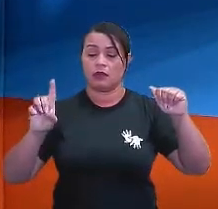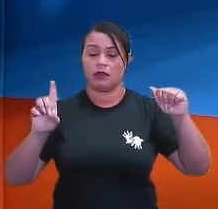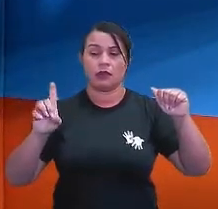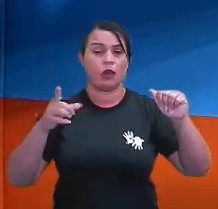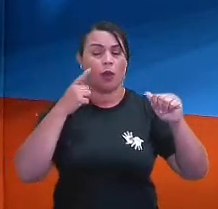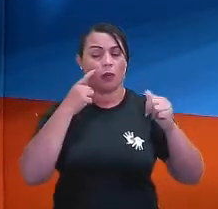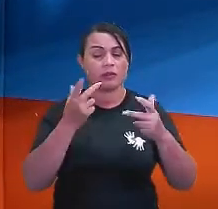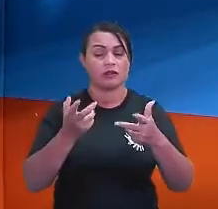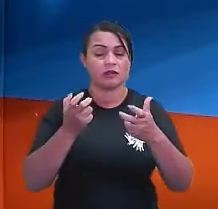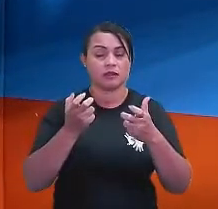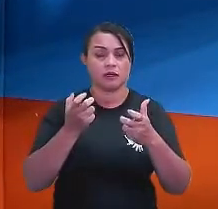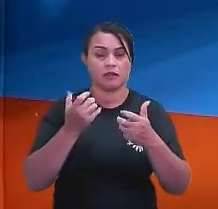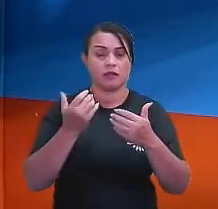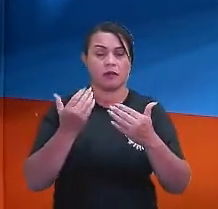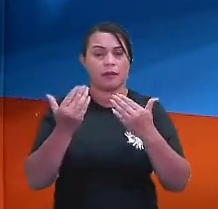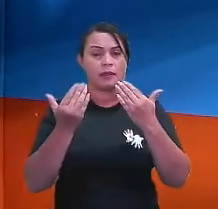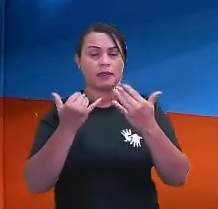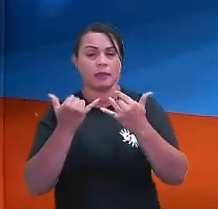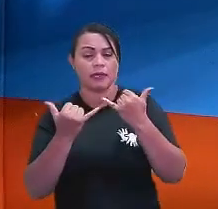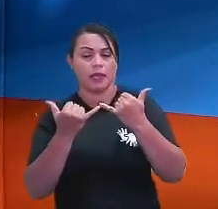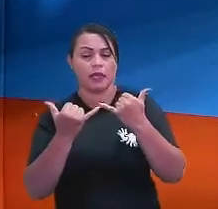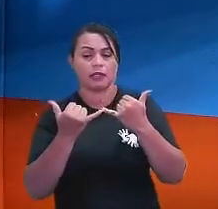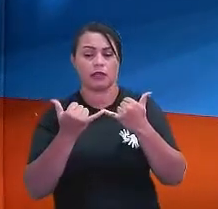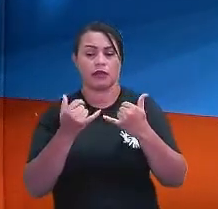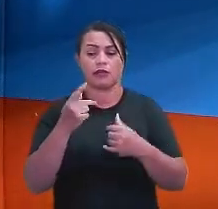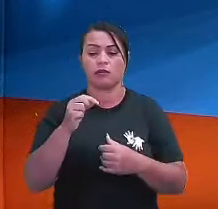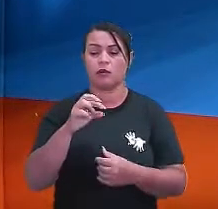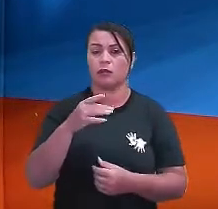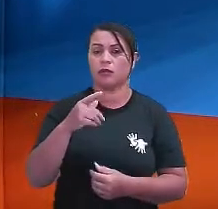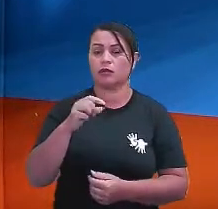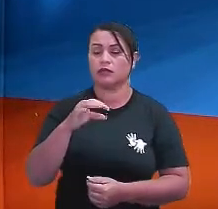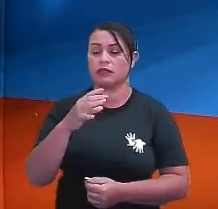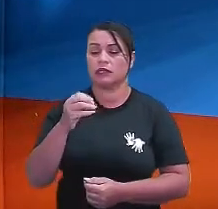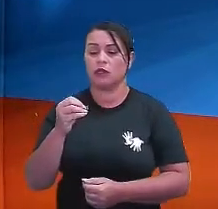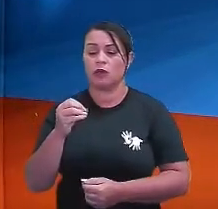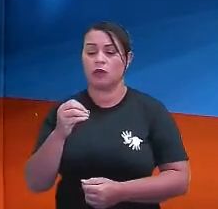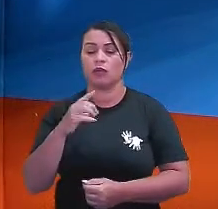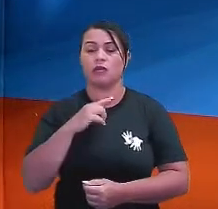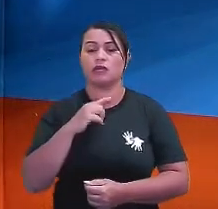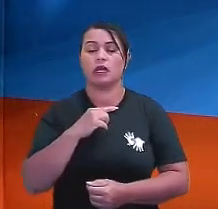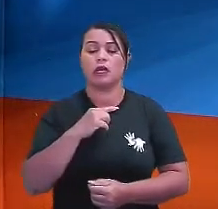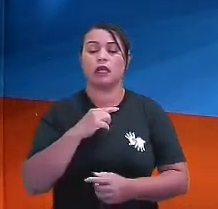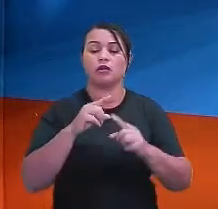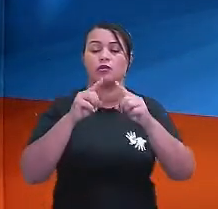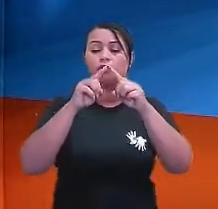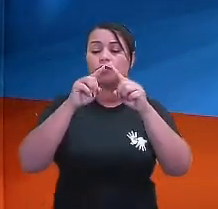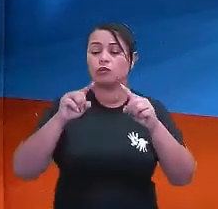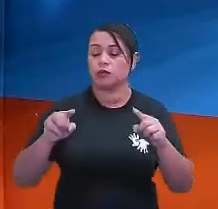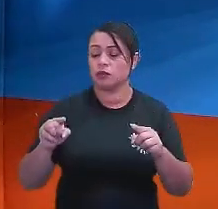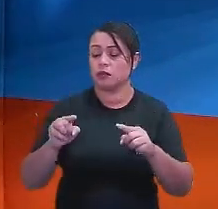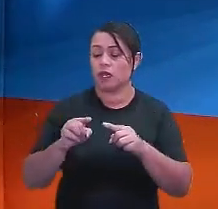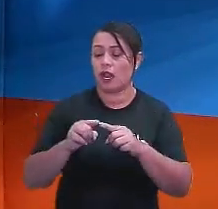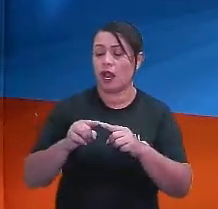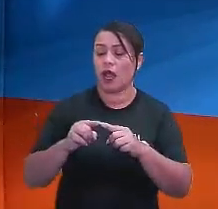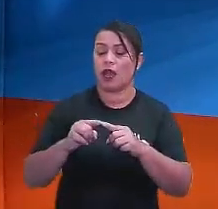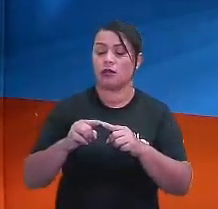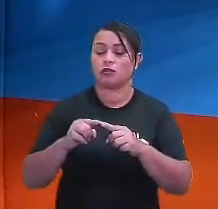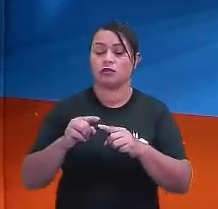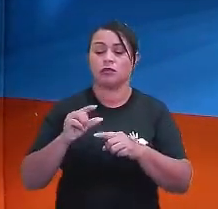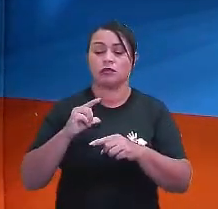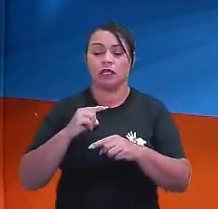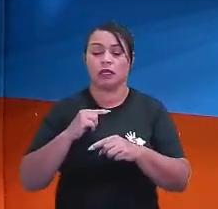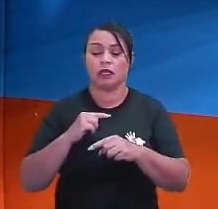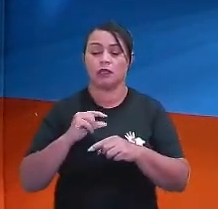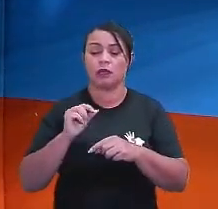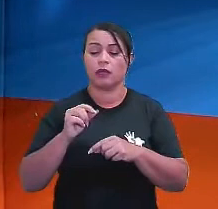relação de proporção, né? Dos seus lados homólogos. Então, se os homólogos são proporcionais,